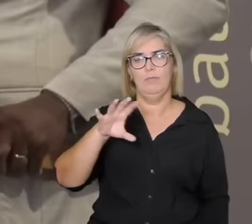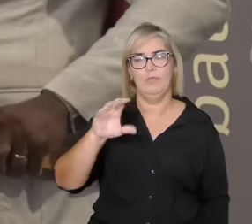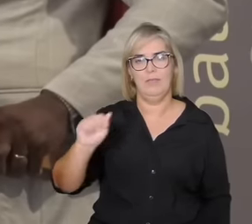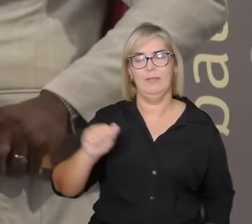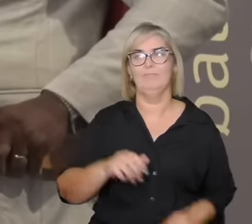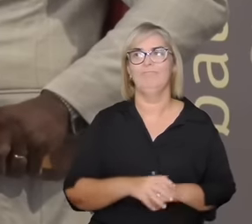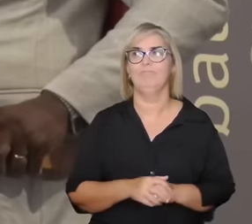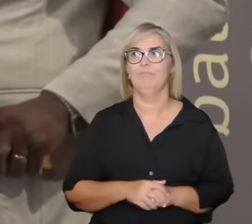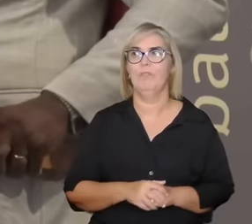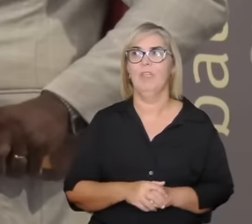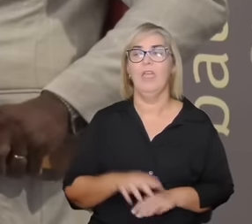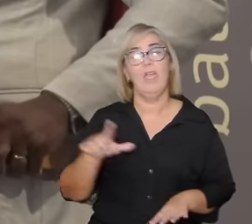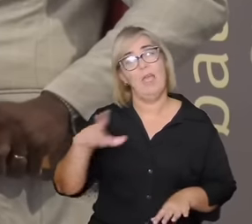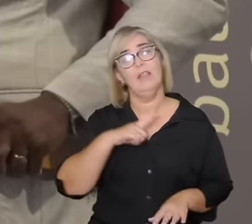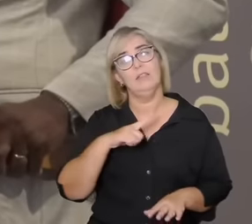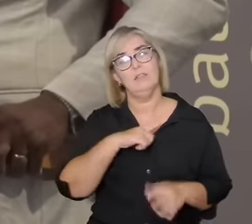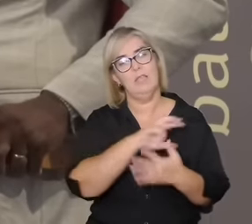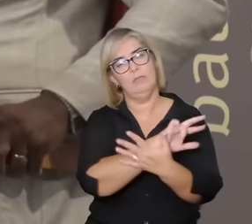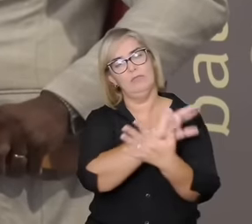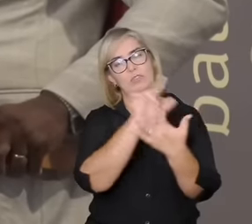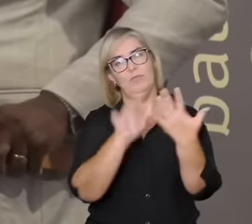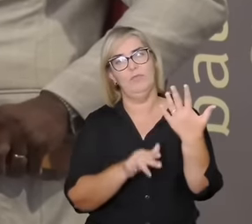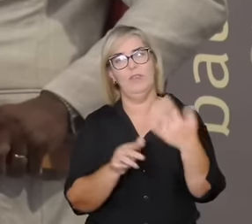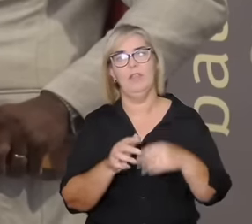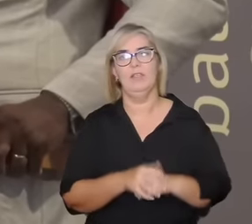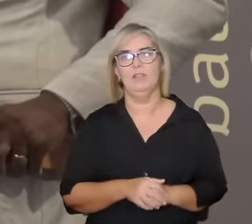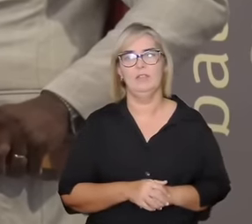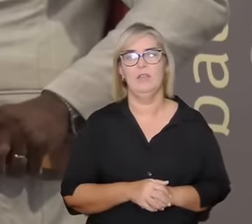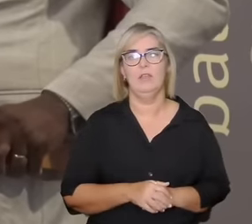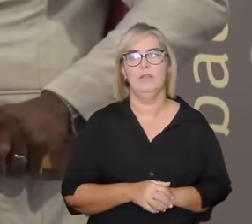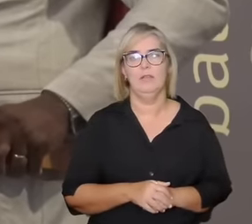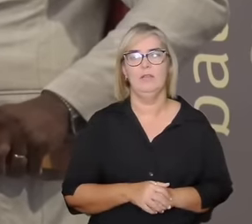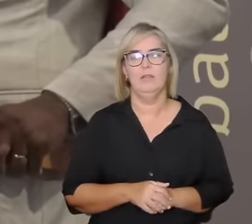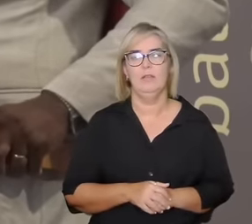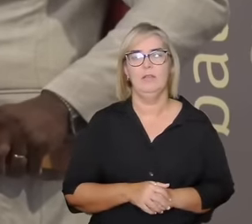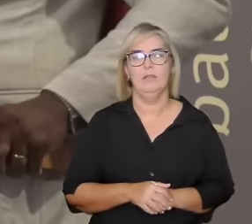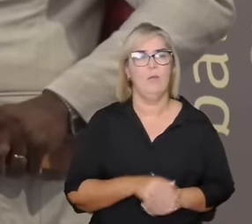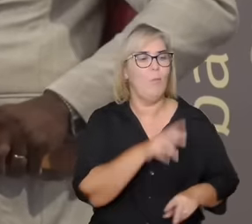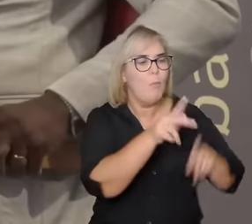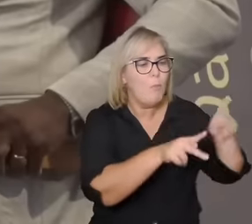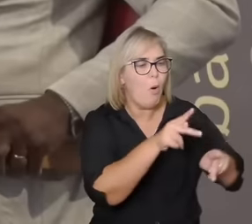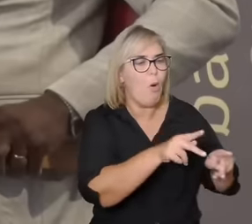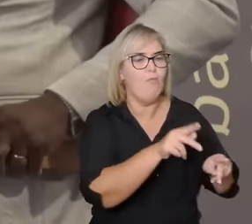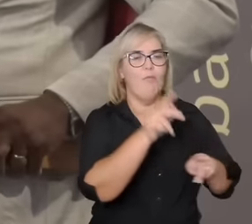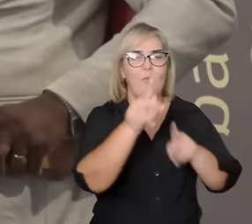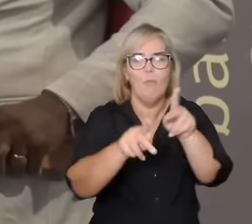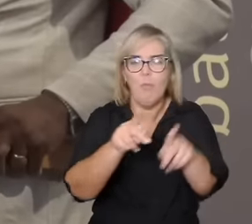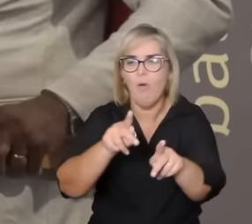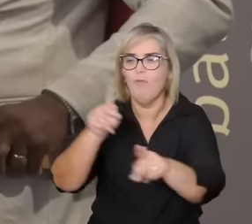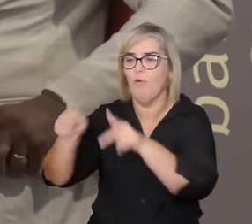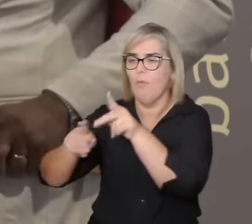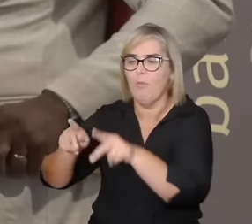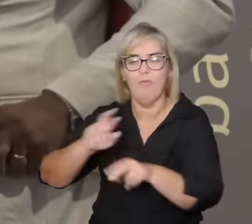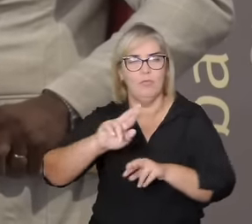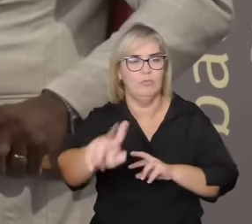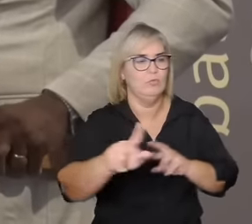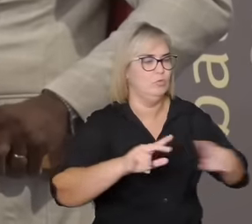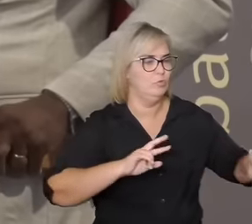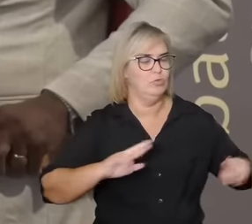pluriversais não são universais aí faz a diferença porque o universal tem uma regra